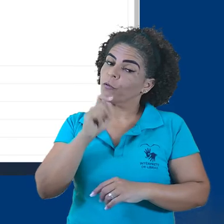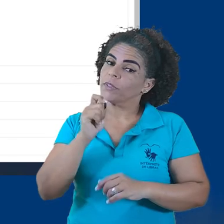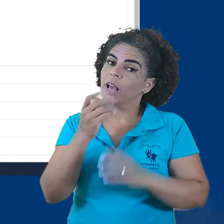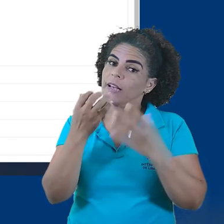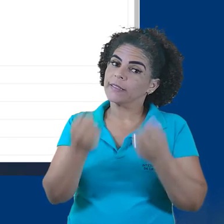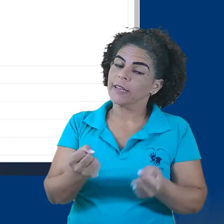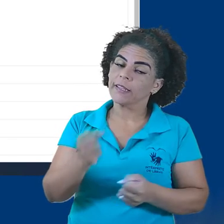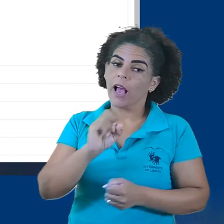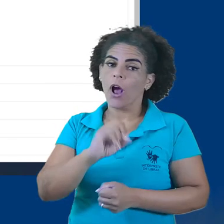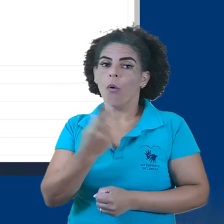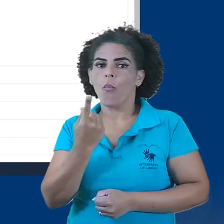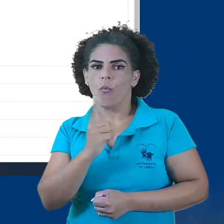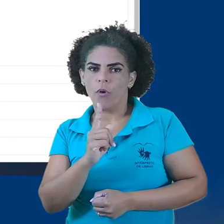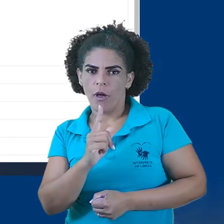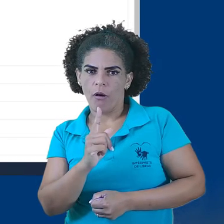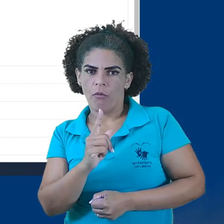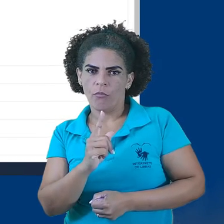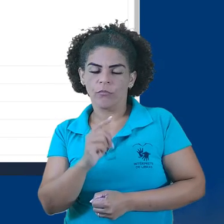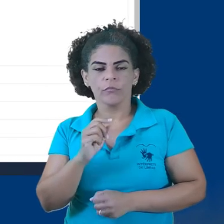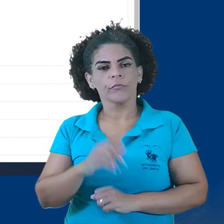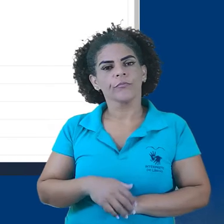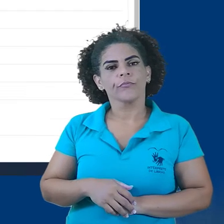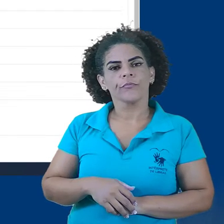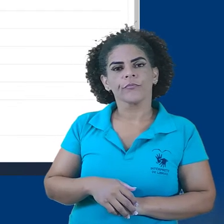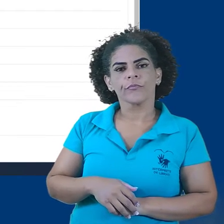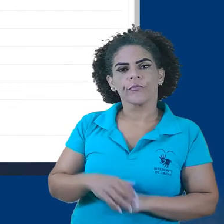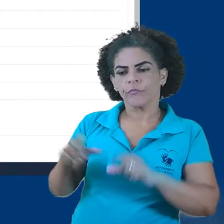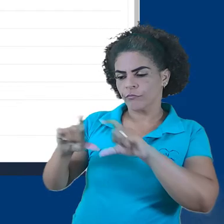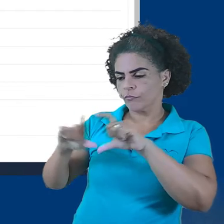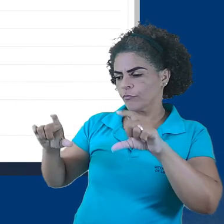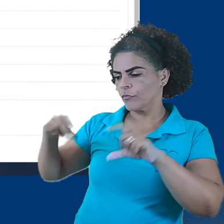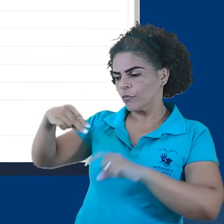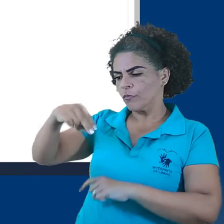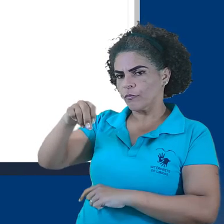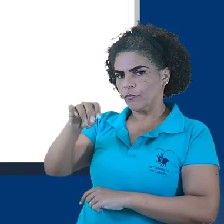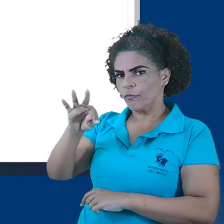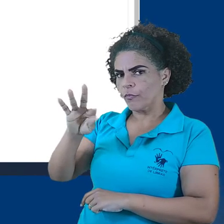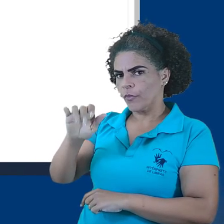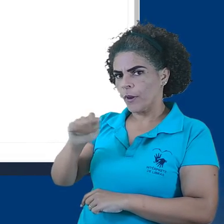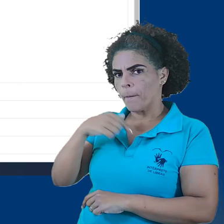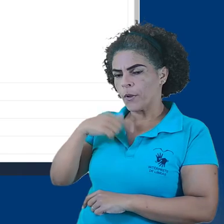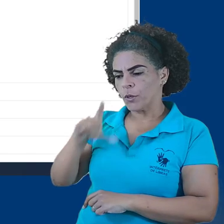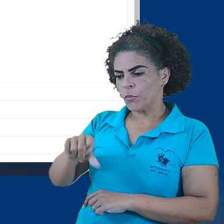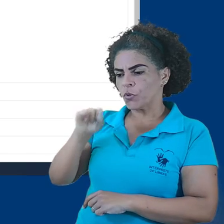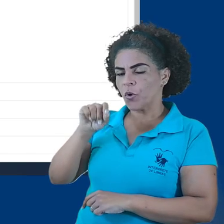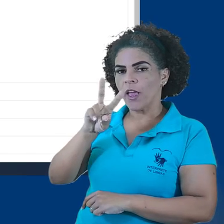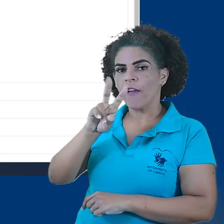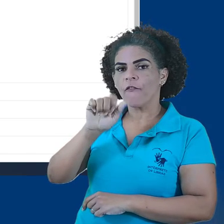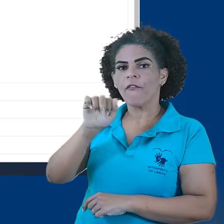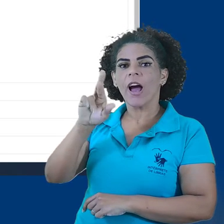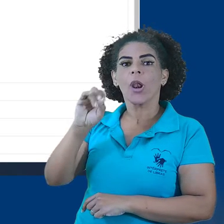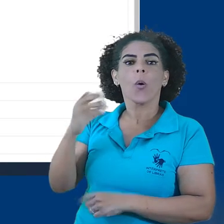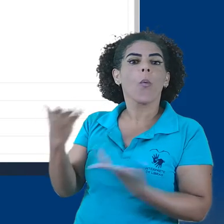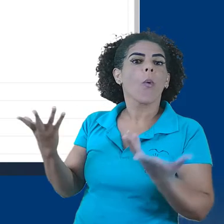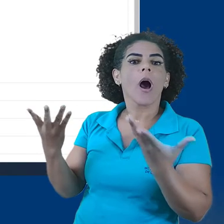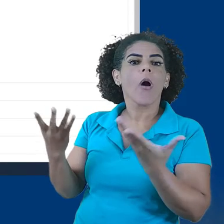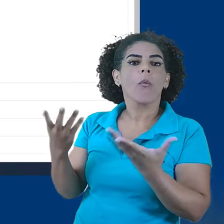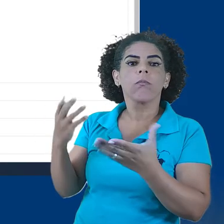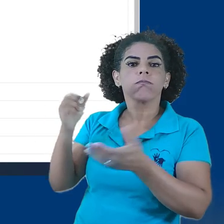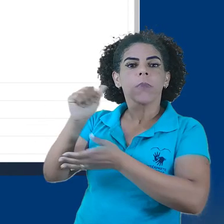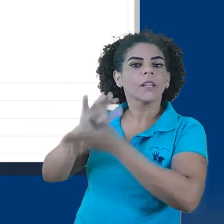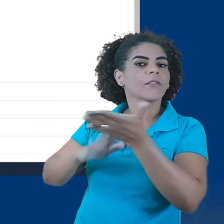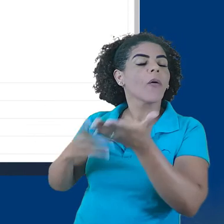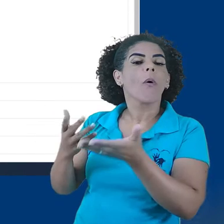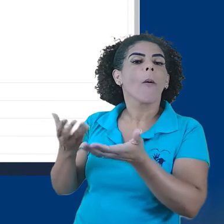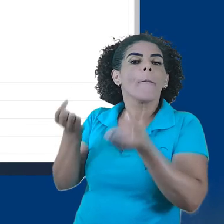novo envio deve ser aprovado por um professor ou tutor. Na seção nota, podemos escolher